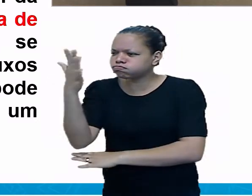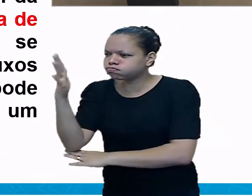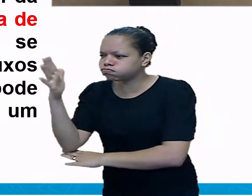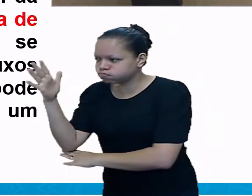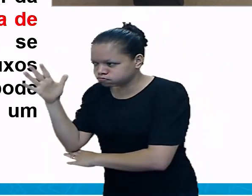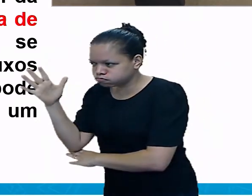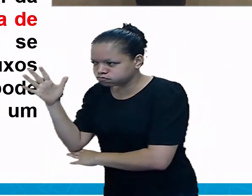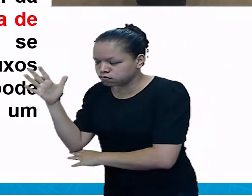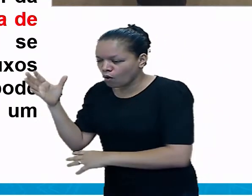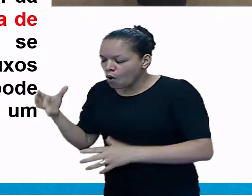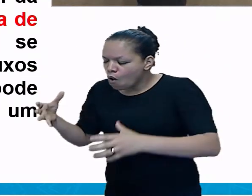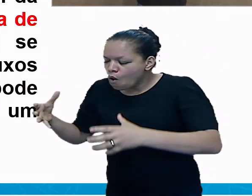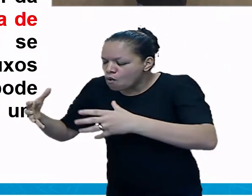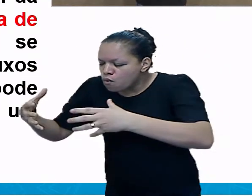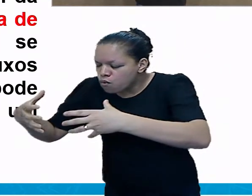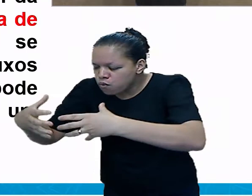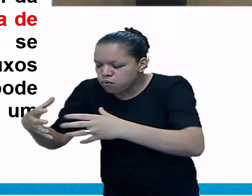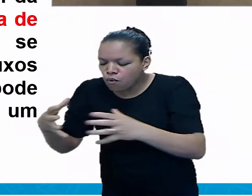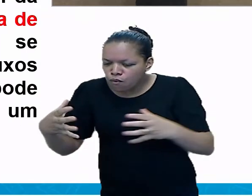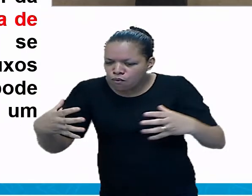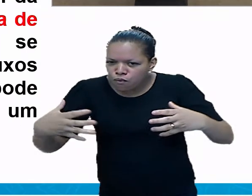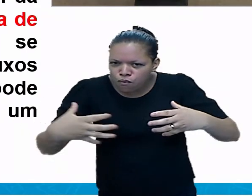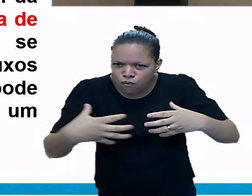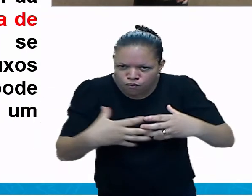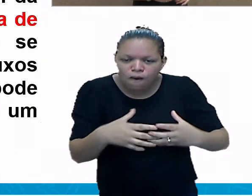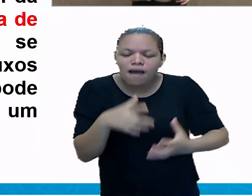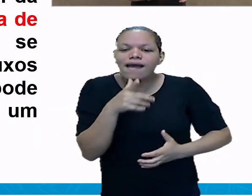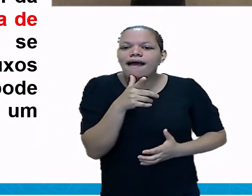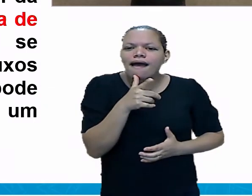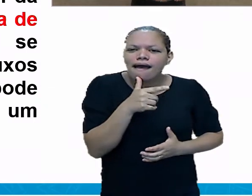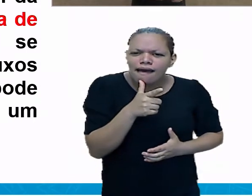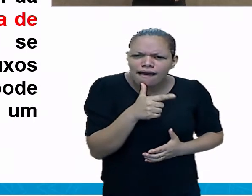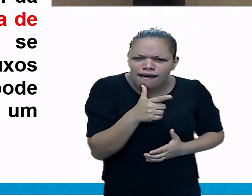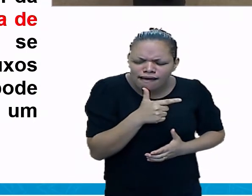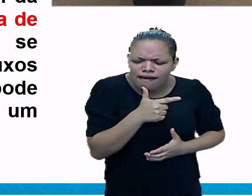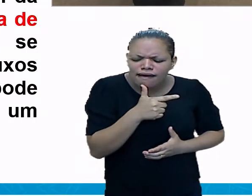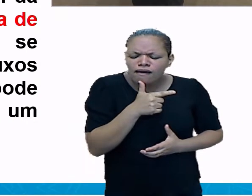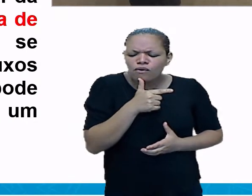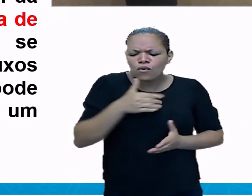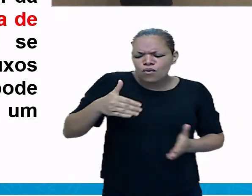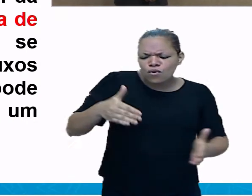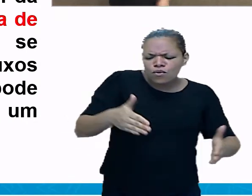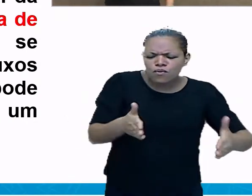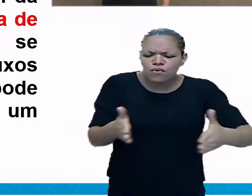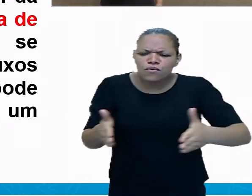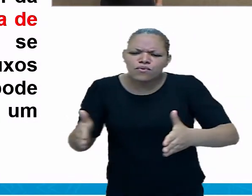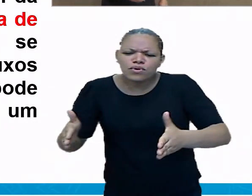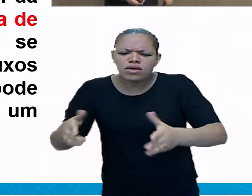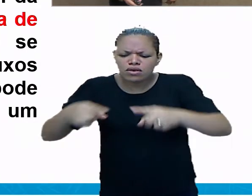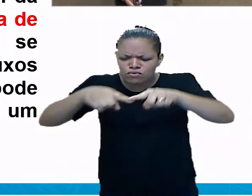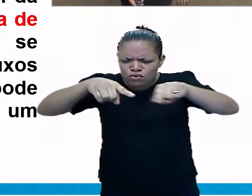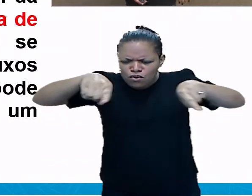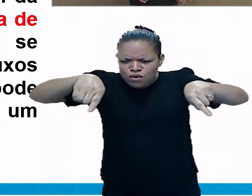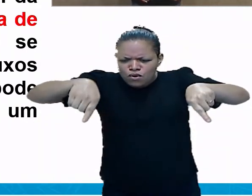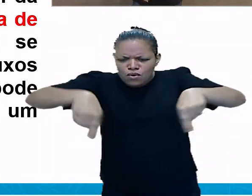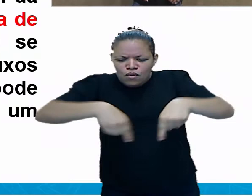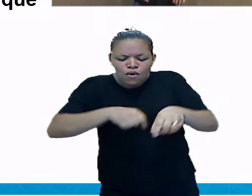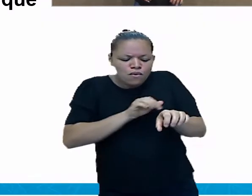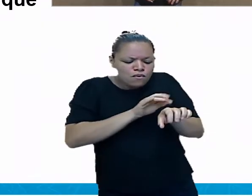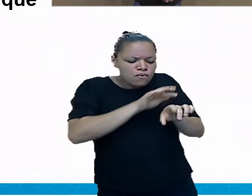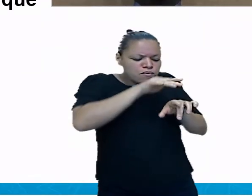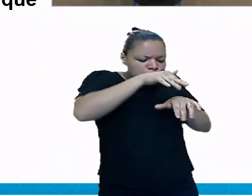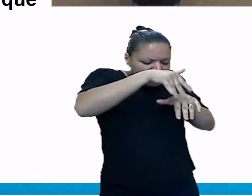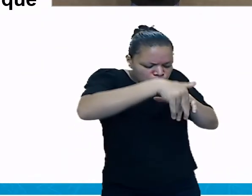e pode ser aproveitada por meio de um desnível ou queda d'água, que são as nossas hidrelétricas.